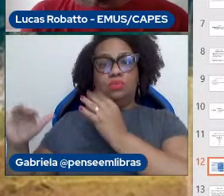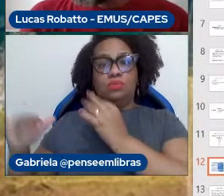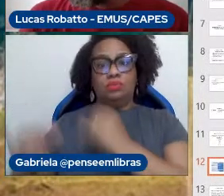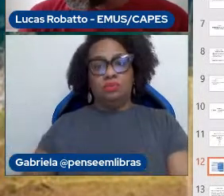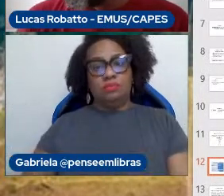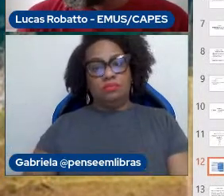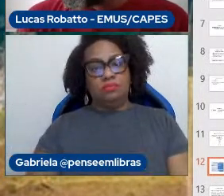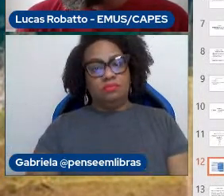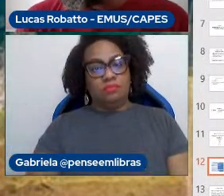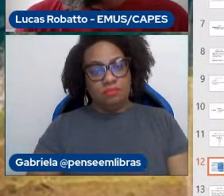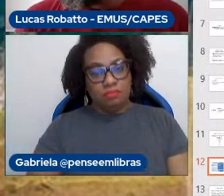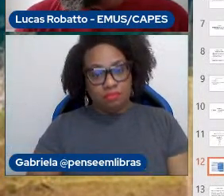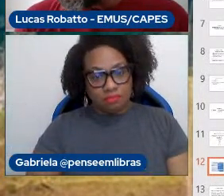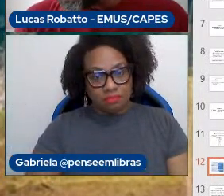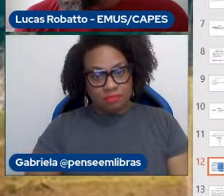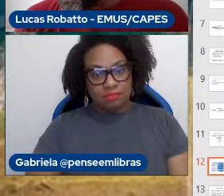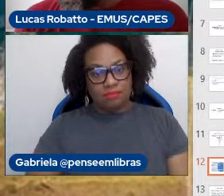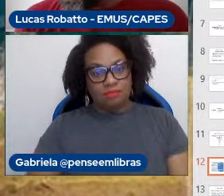Atletas